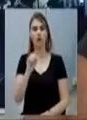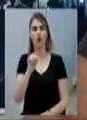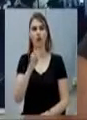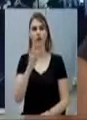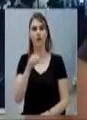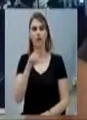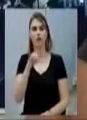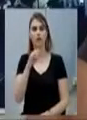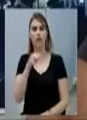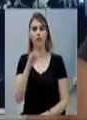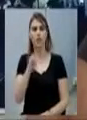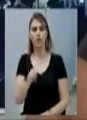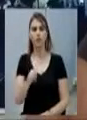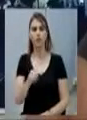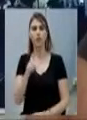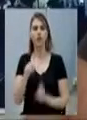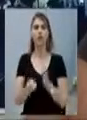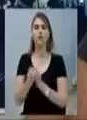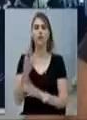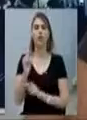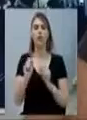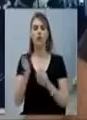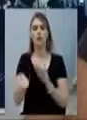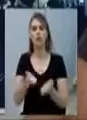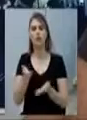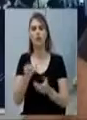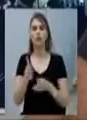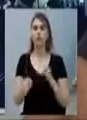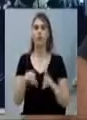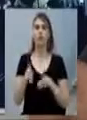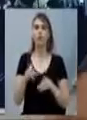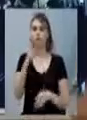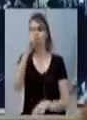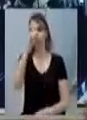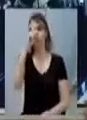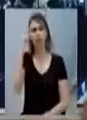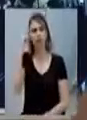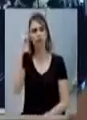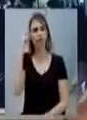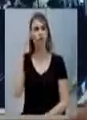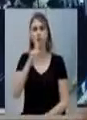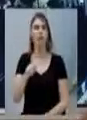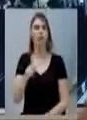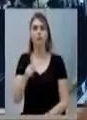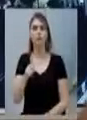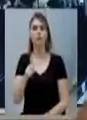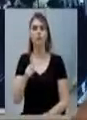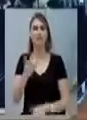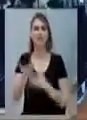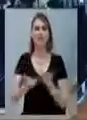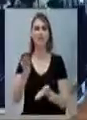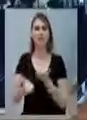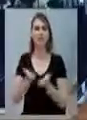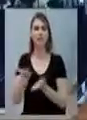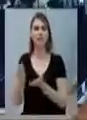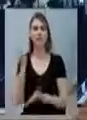na época para atender a nossa população. O Hospital São Paulo não dava conta da demanda, e aí